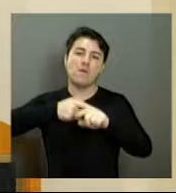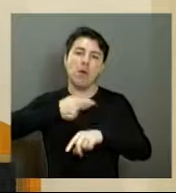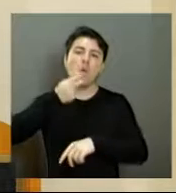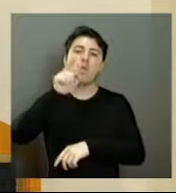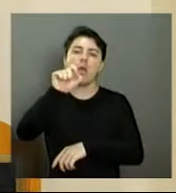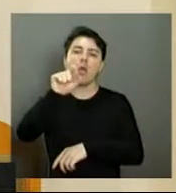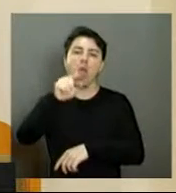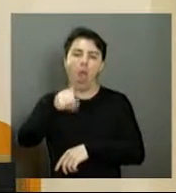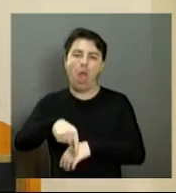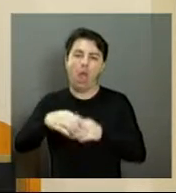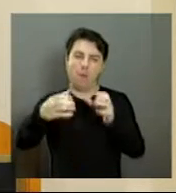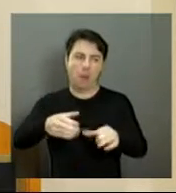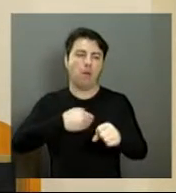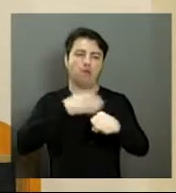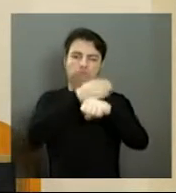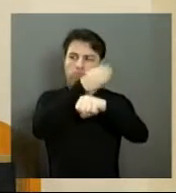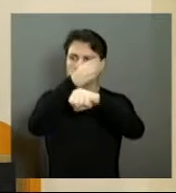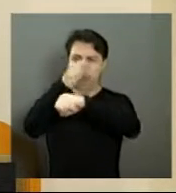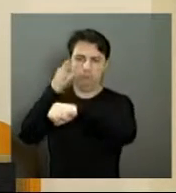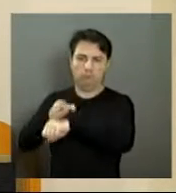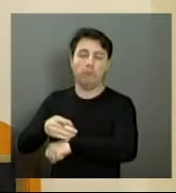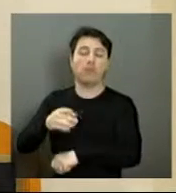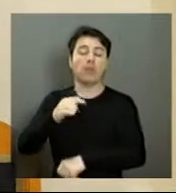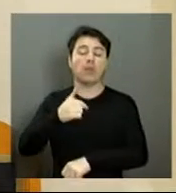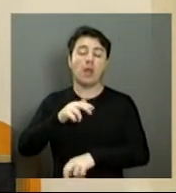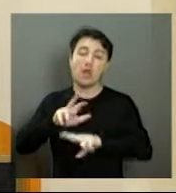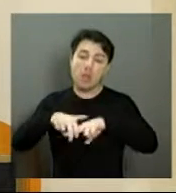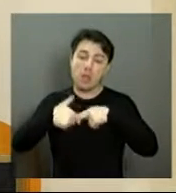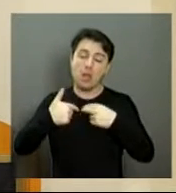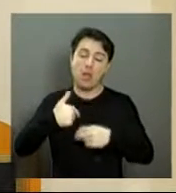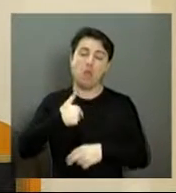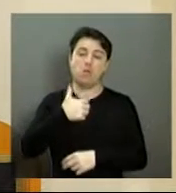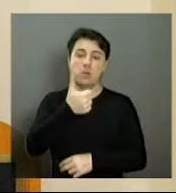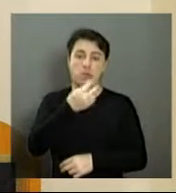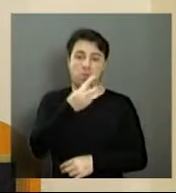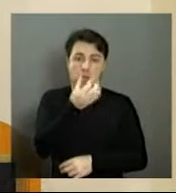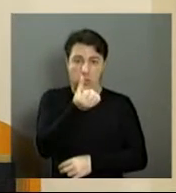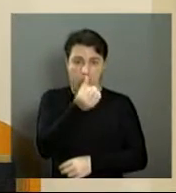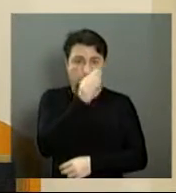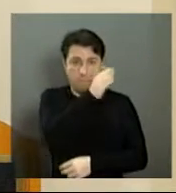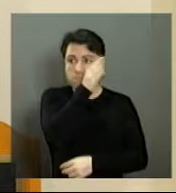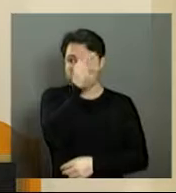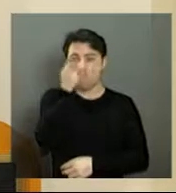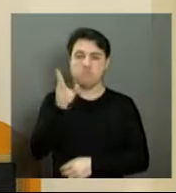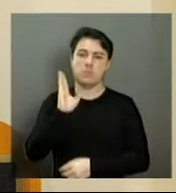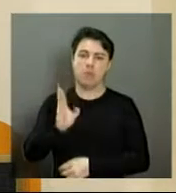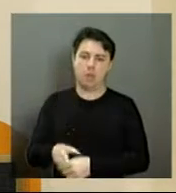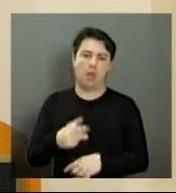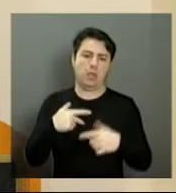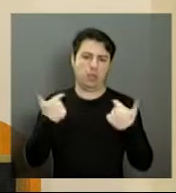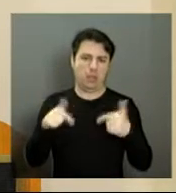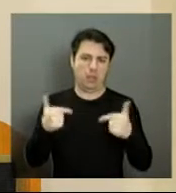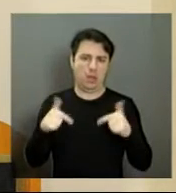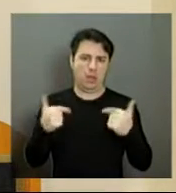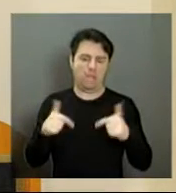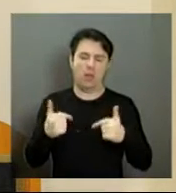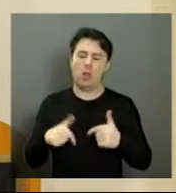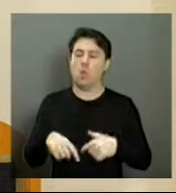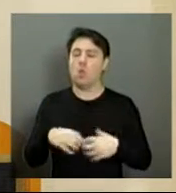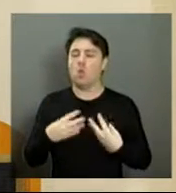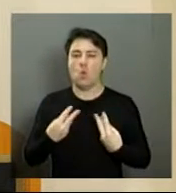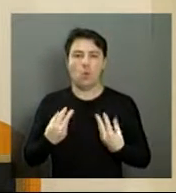estarmos nos bairros e, este último ano, foram 136 bairros visitados em Araraquara. Trabalho para mais de metro aí.